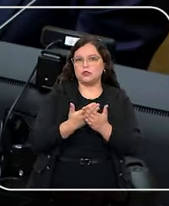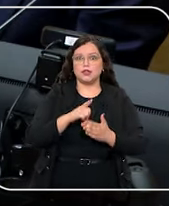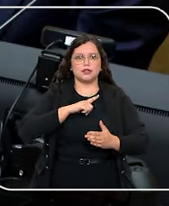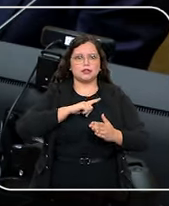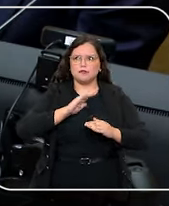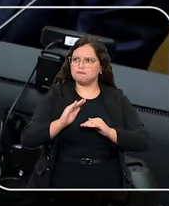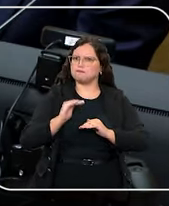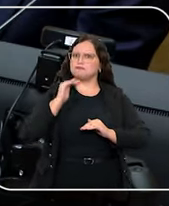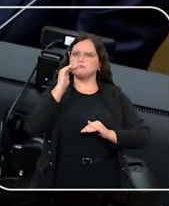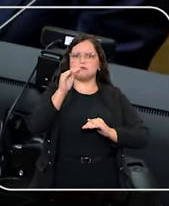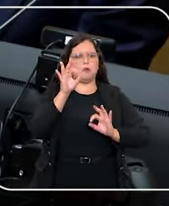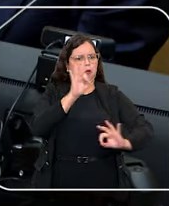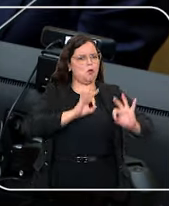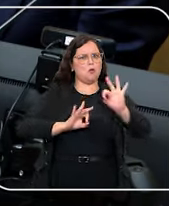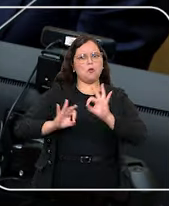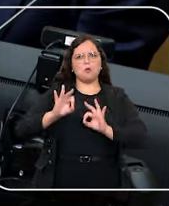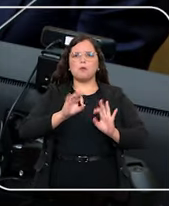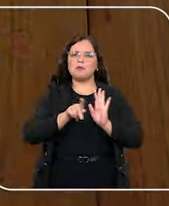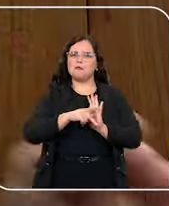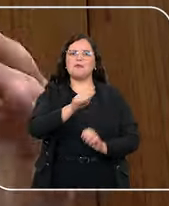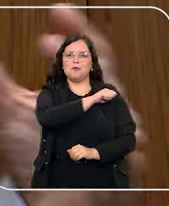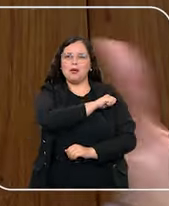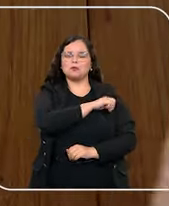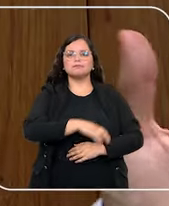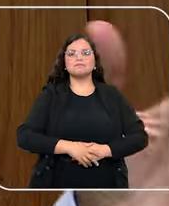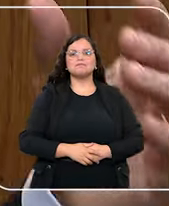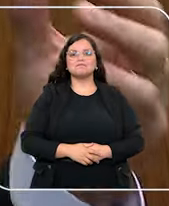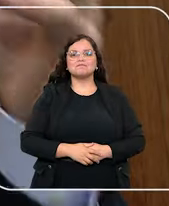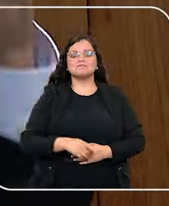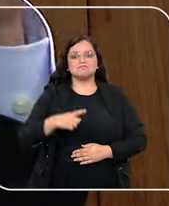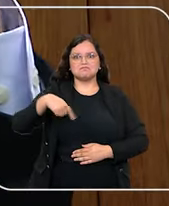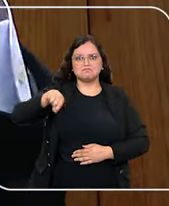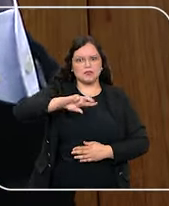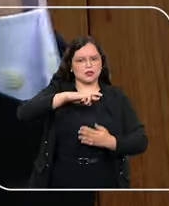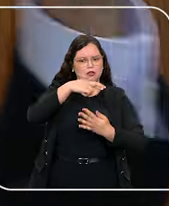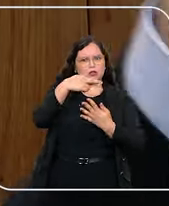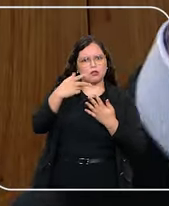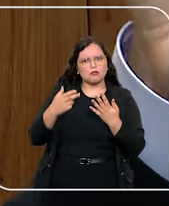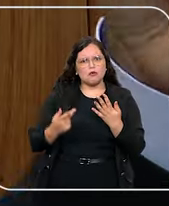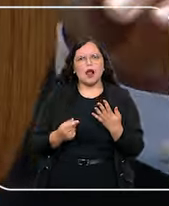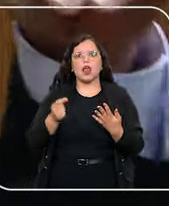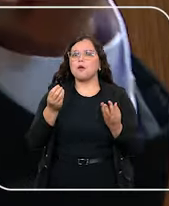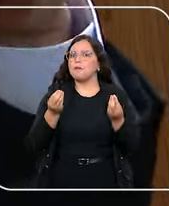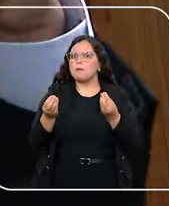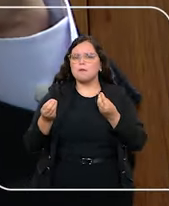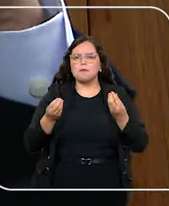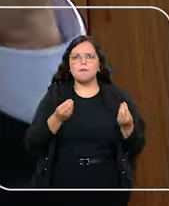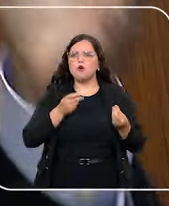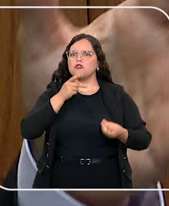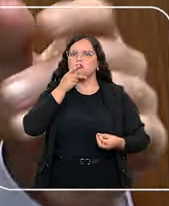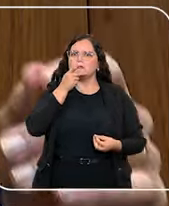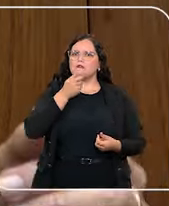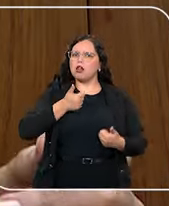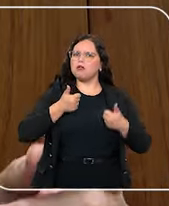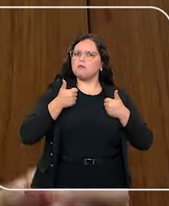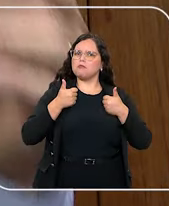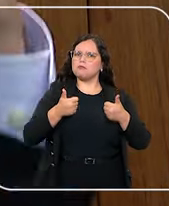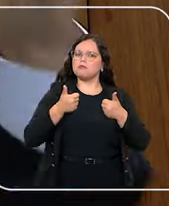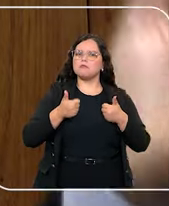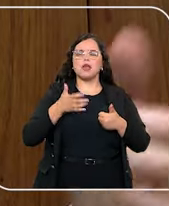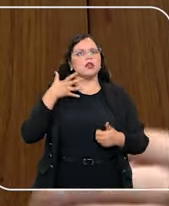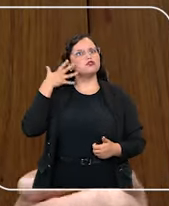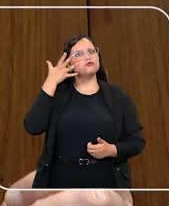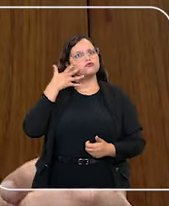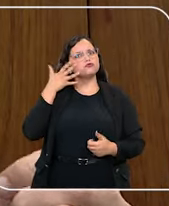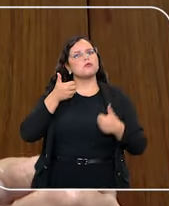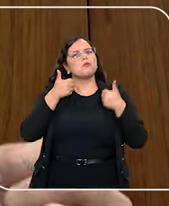alto nível de preparação dos estudantes. A qualidade com que desempenharam as suas falas, com que